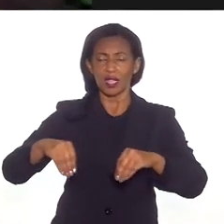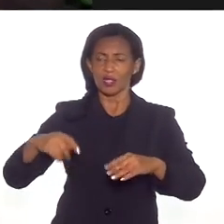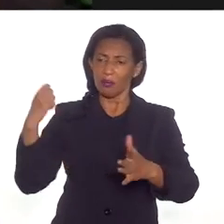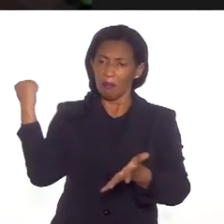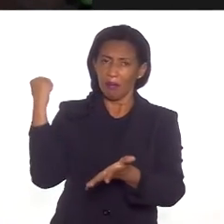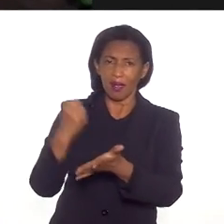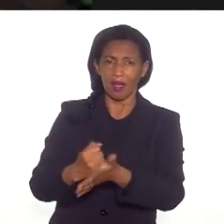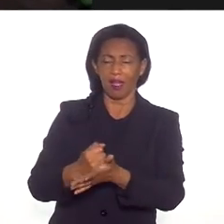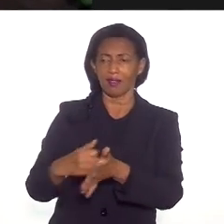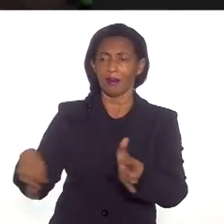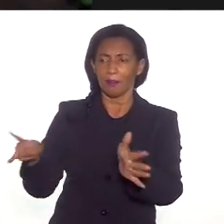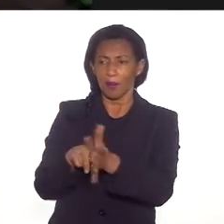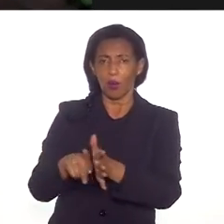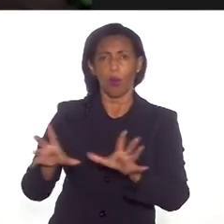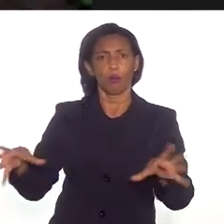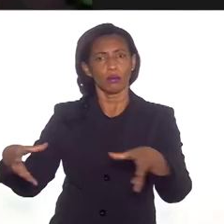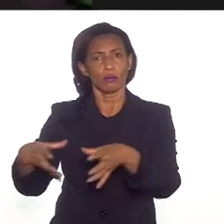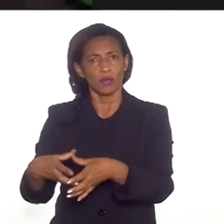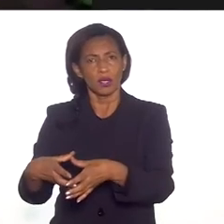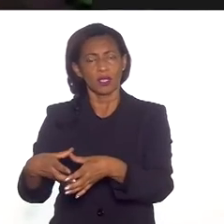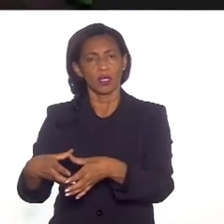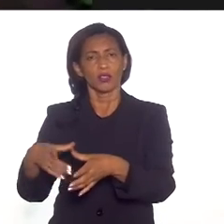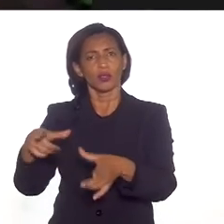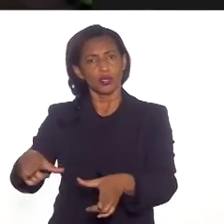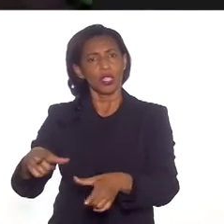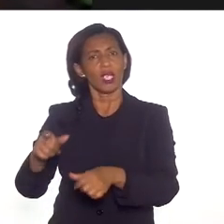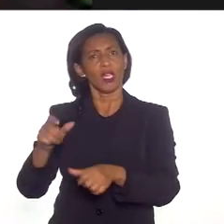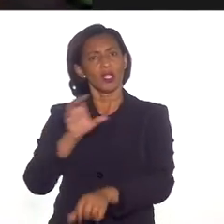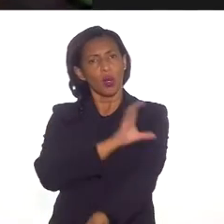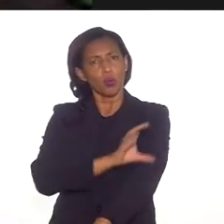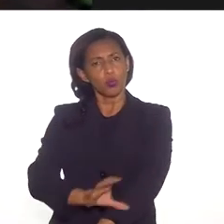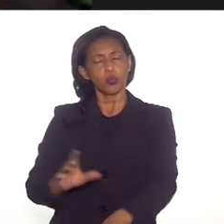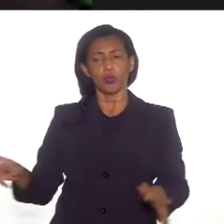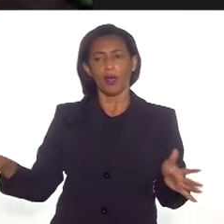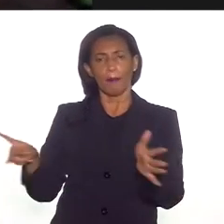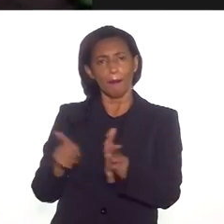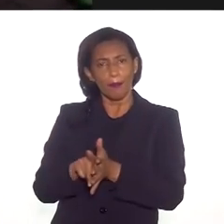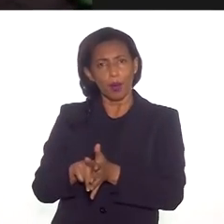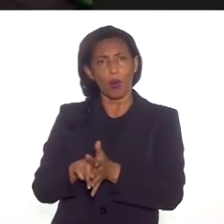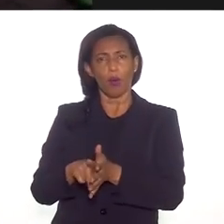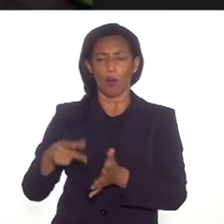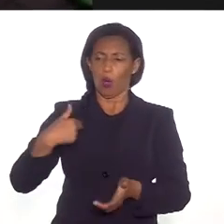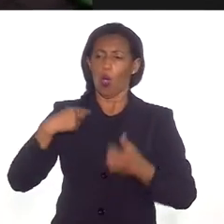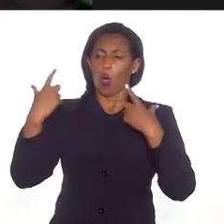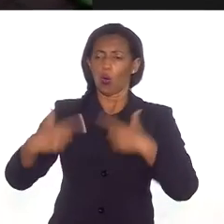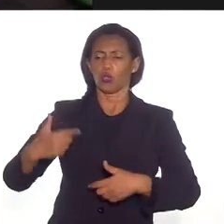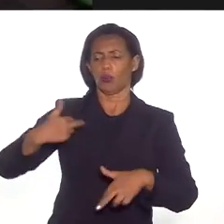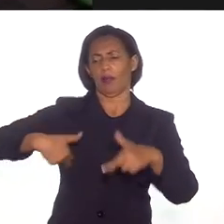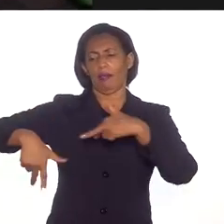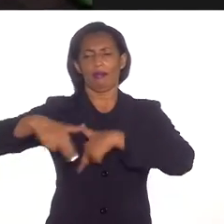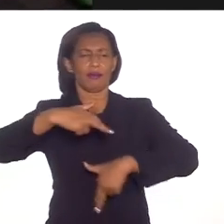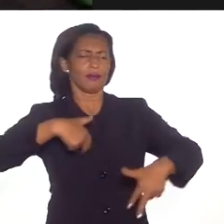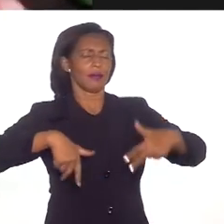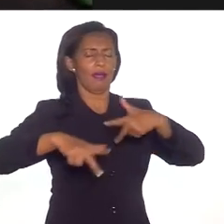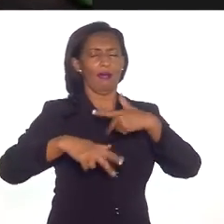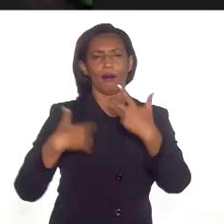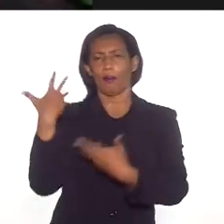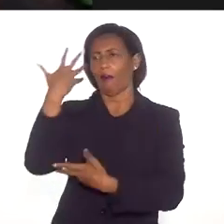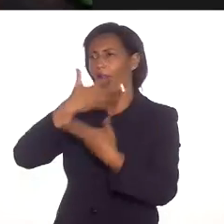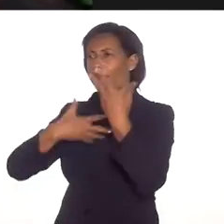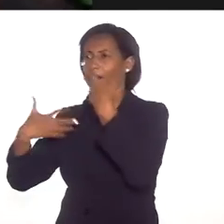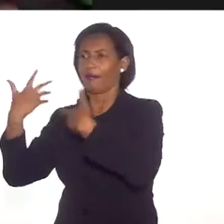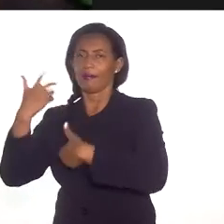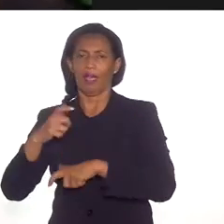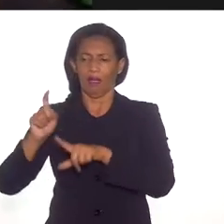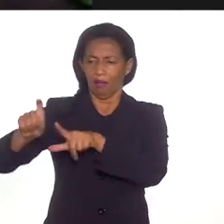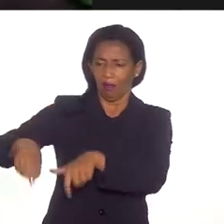demarcadas, onde possam reproduzir a sua cultura. Um lugar onde eu possa dançar, cantar, pintar meu corpo,